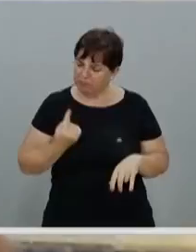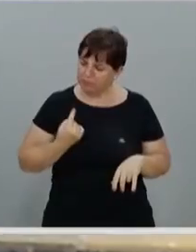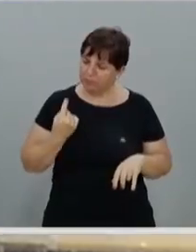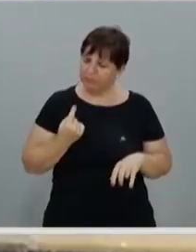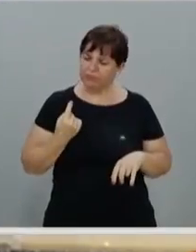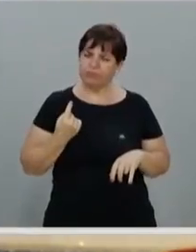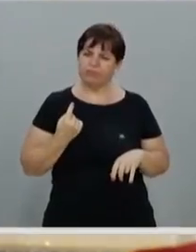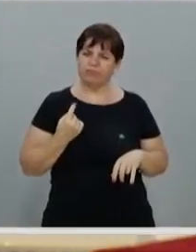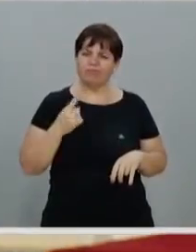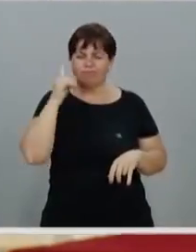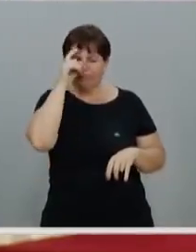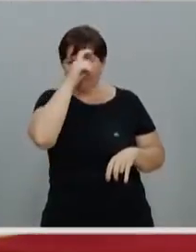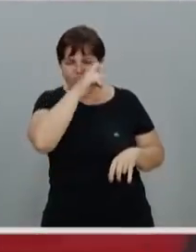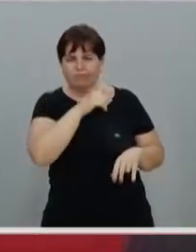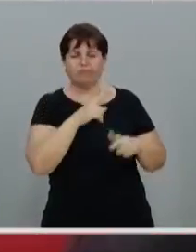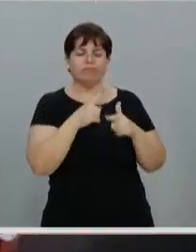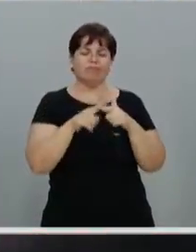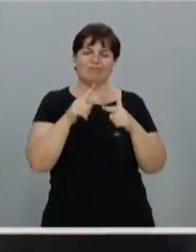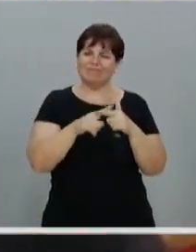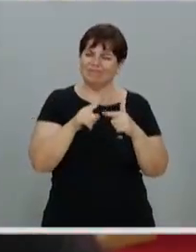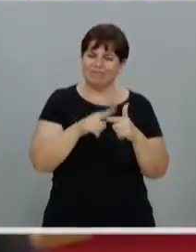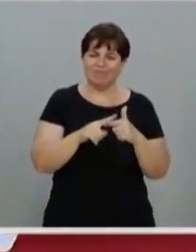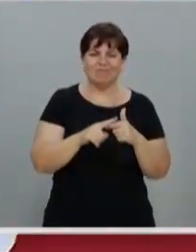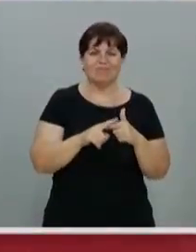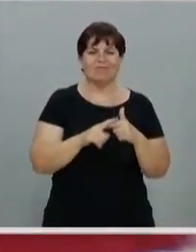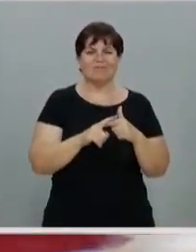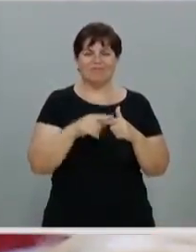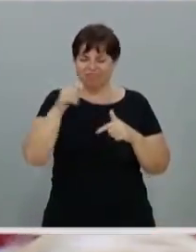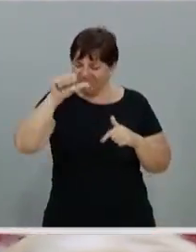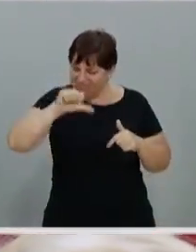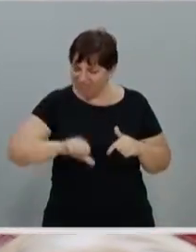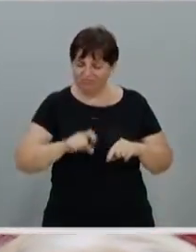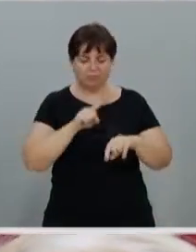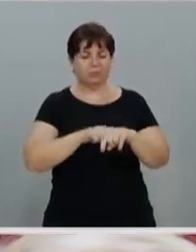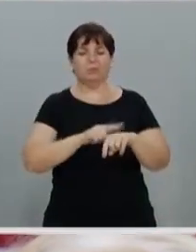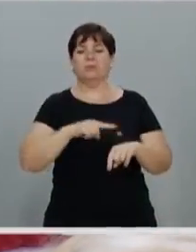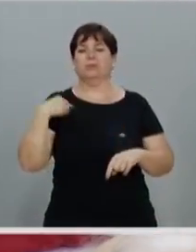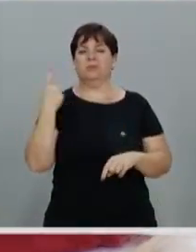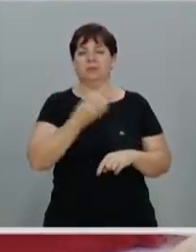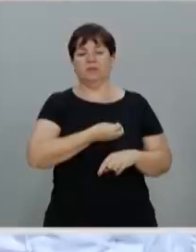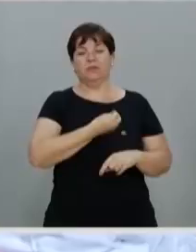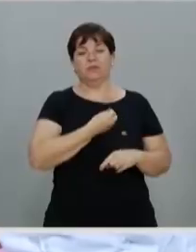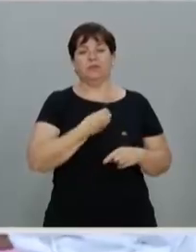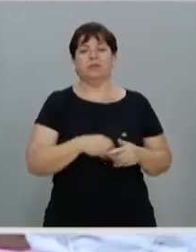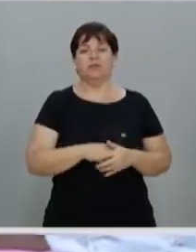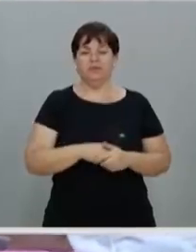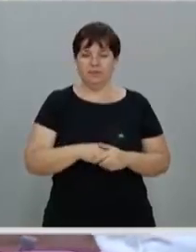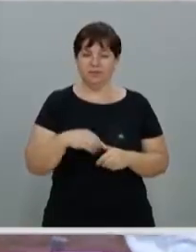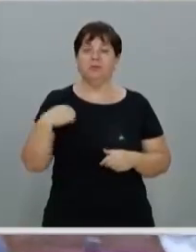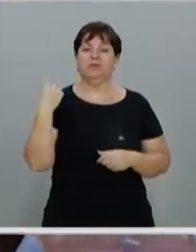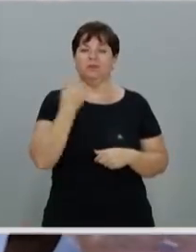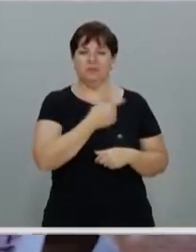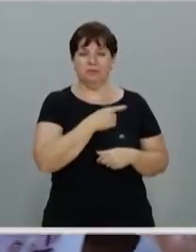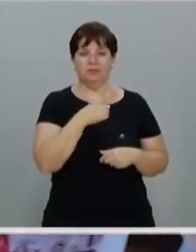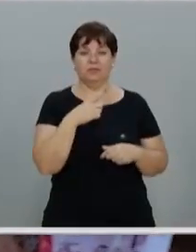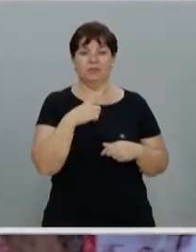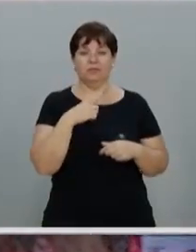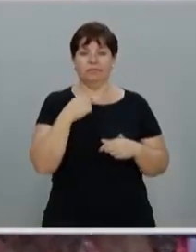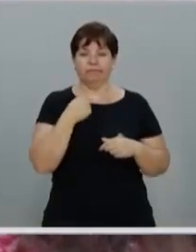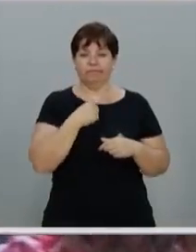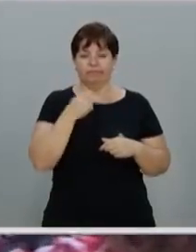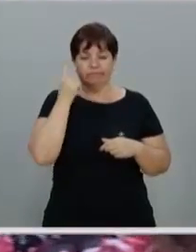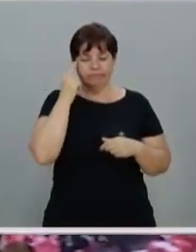momentos de dificuldade, mesmo nos piores momentos da nossa vida, Que às vezes a gente tem a tentação de achar que nós estamos